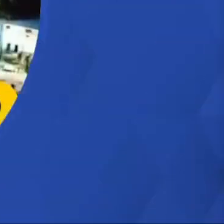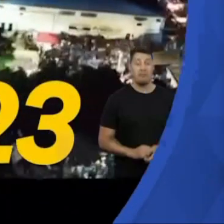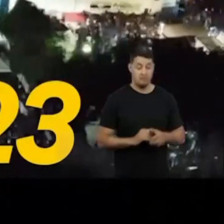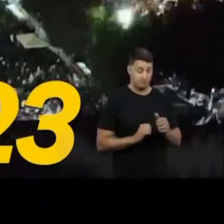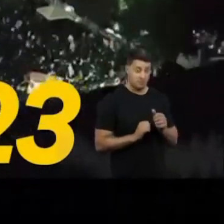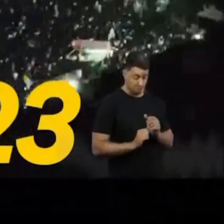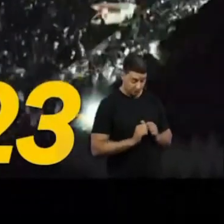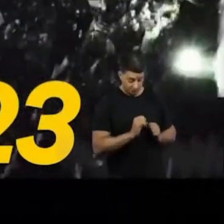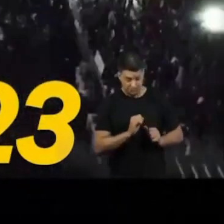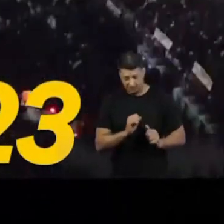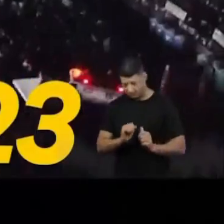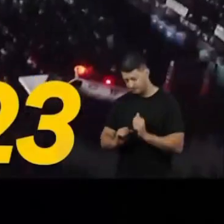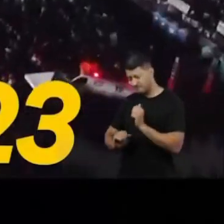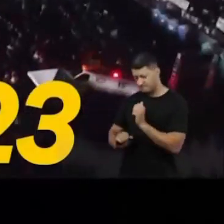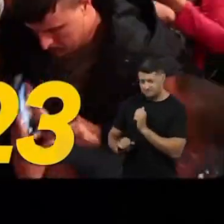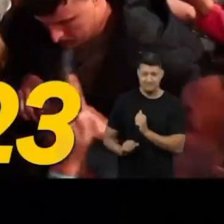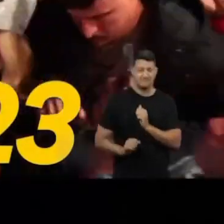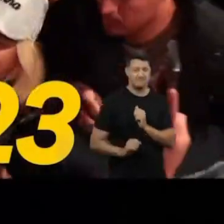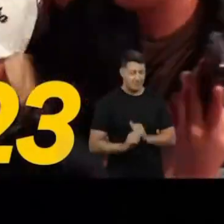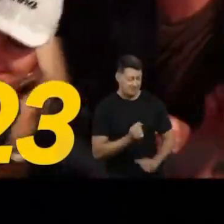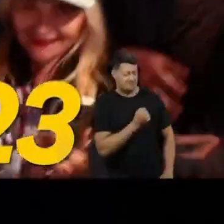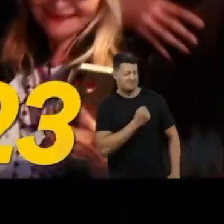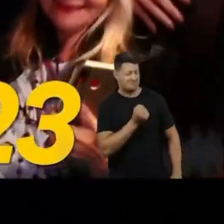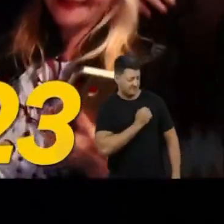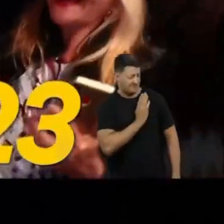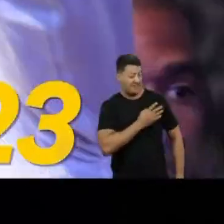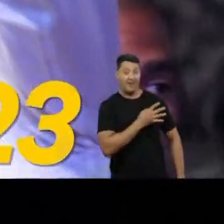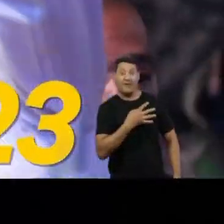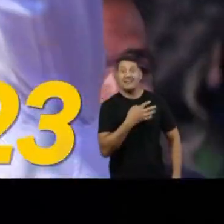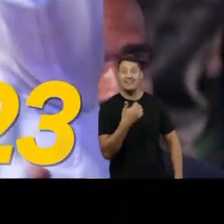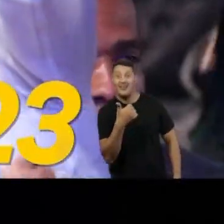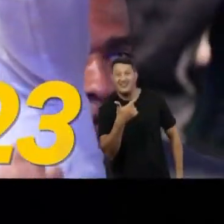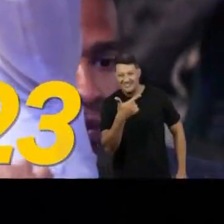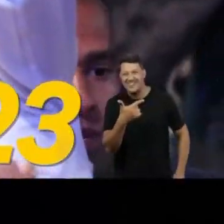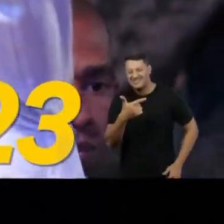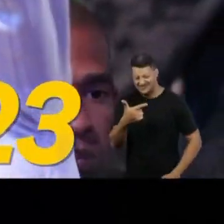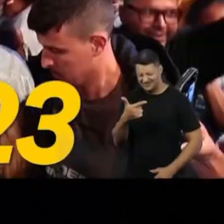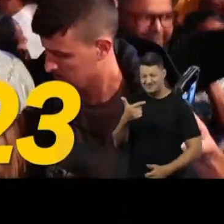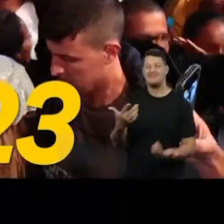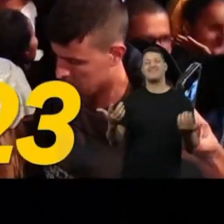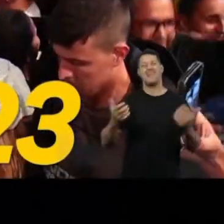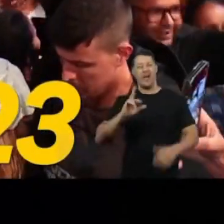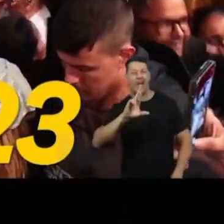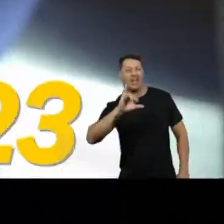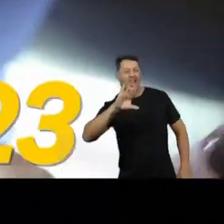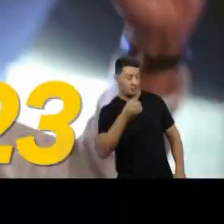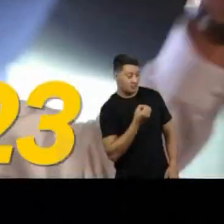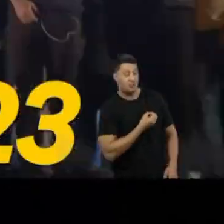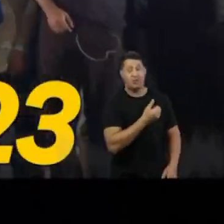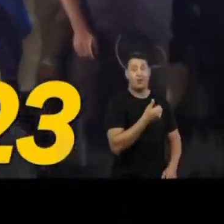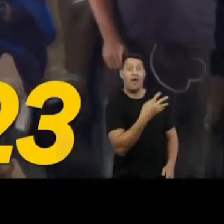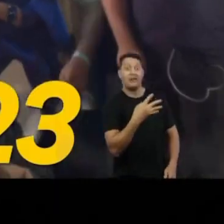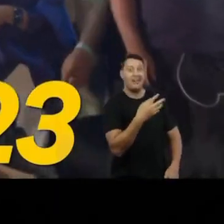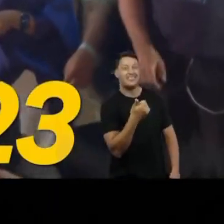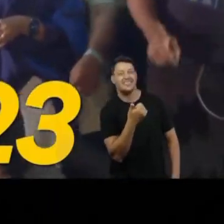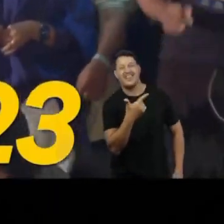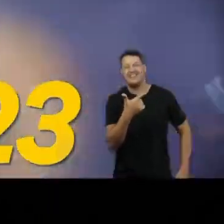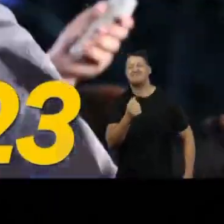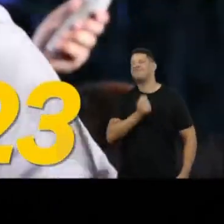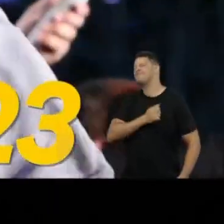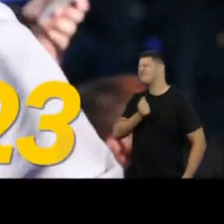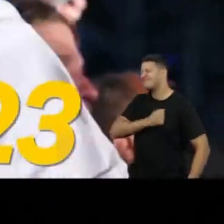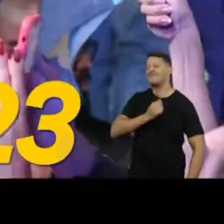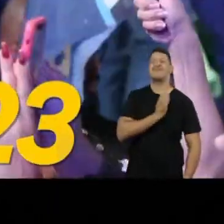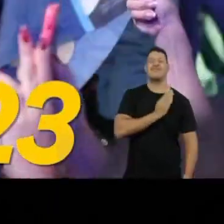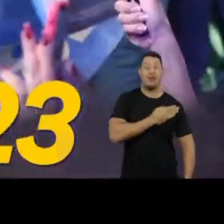44124. Mateu no coração, é canela outra vez. O povo vai votar 44123. Mateu no coração, é